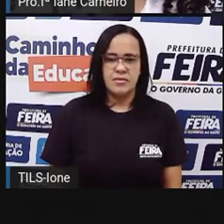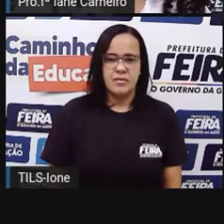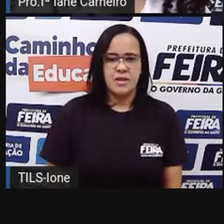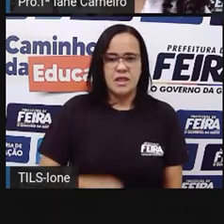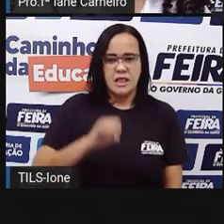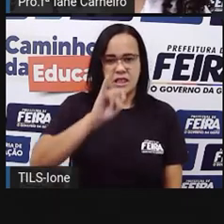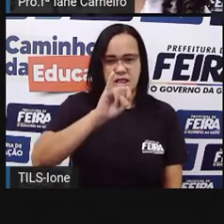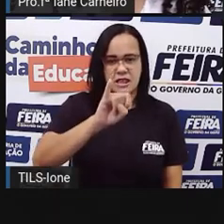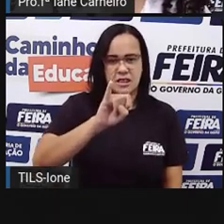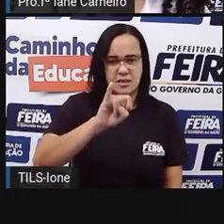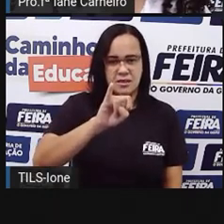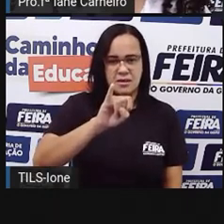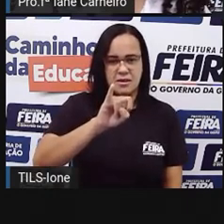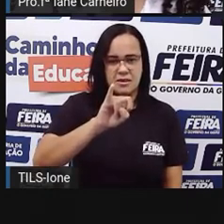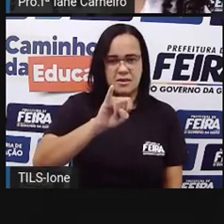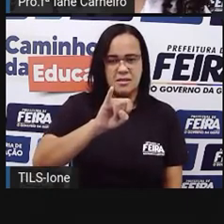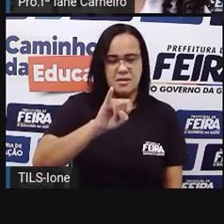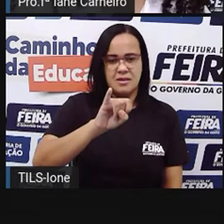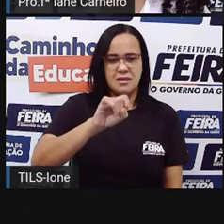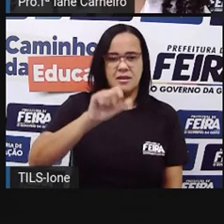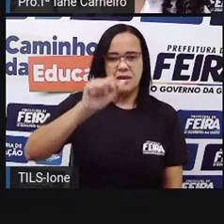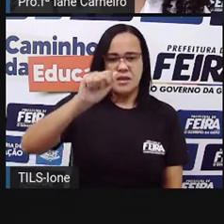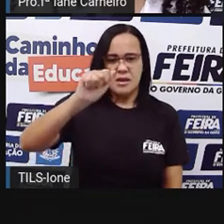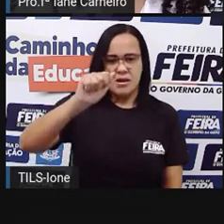Fazia o A agora separado. Iá.